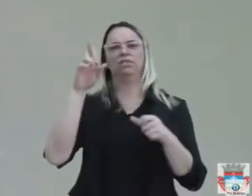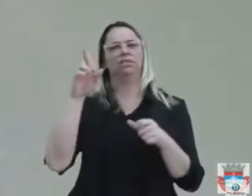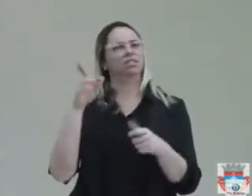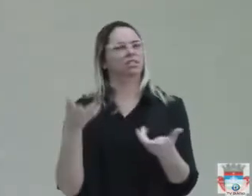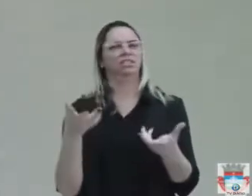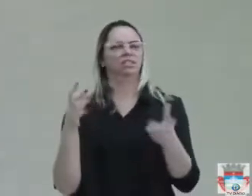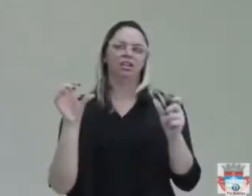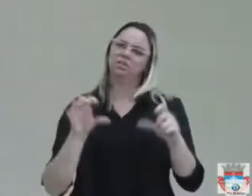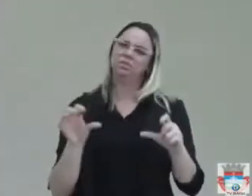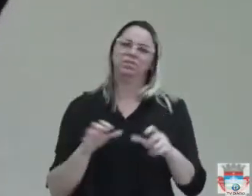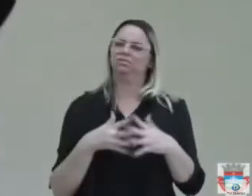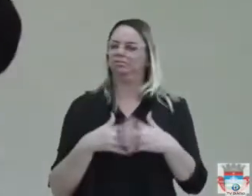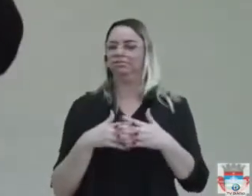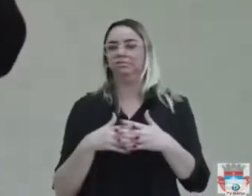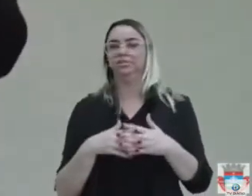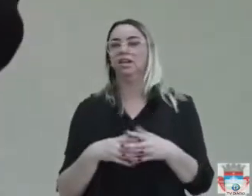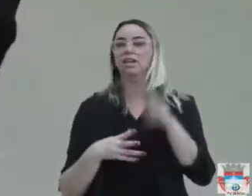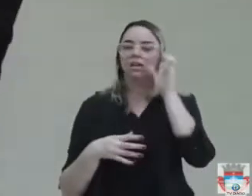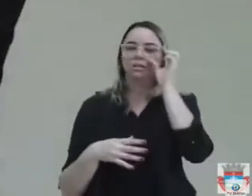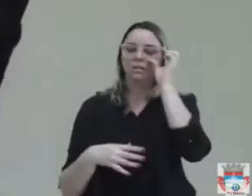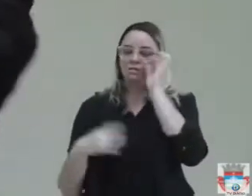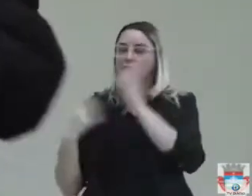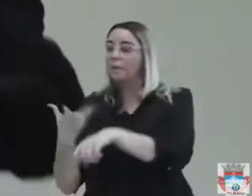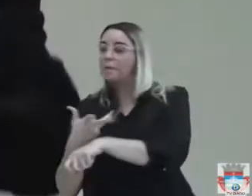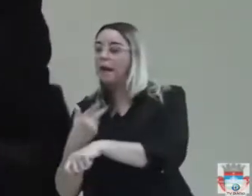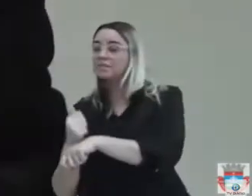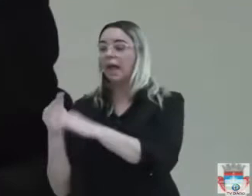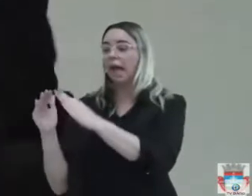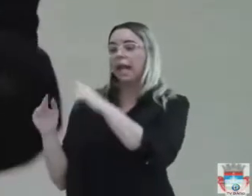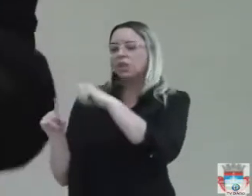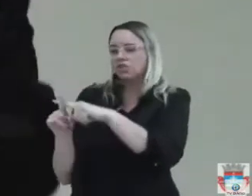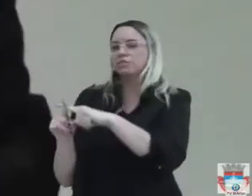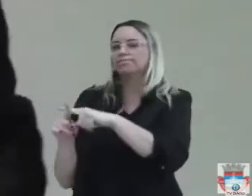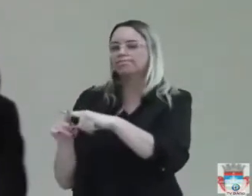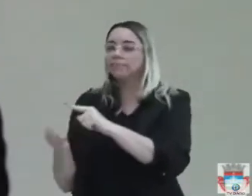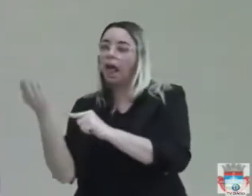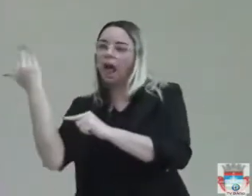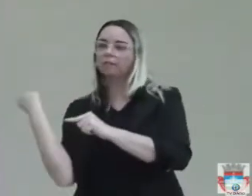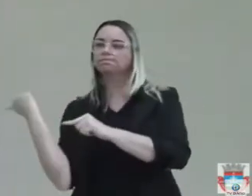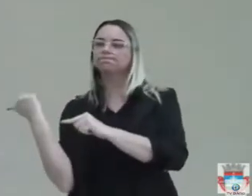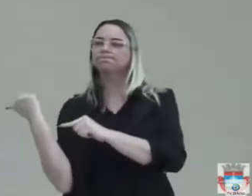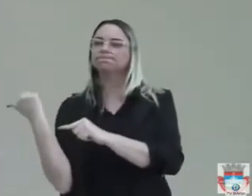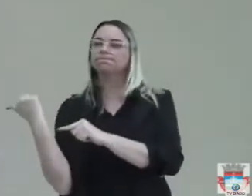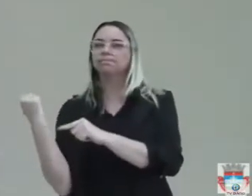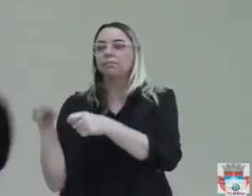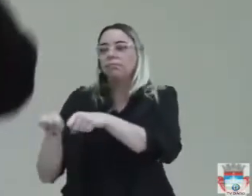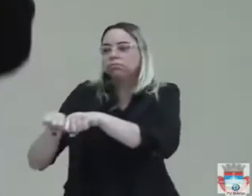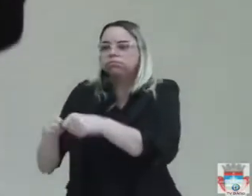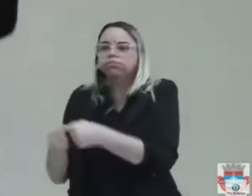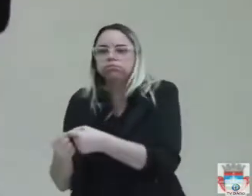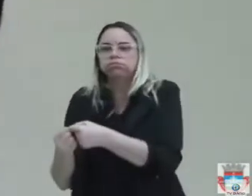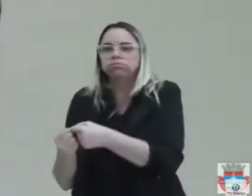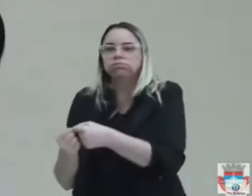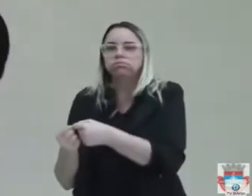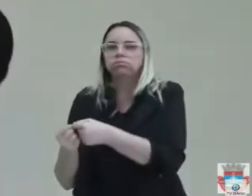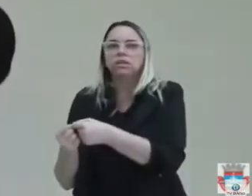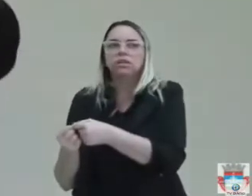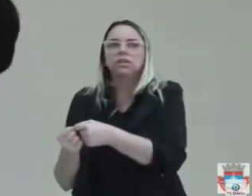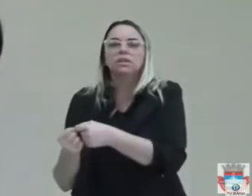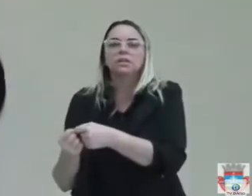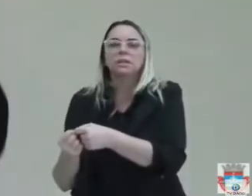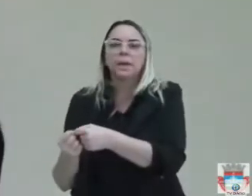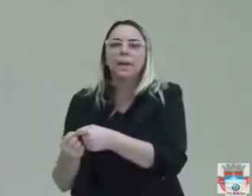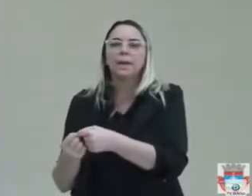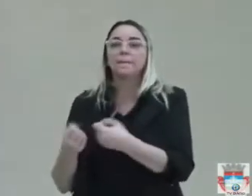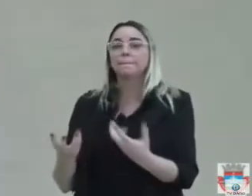Aquela praça da Matriz ficou quatro meses quebrada lá. eu nunca reclamei nessa tribuna achando que ia ser porque ia pegar o dinheiro que